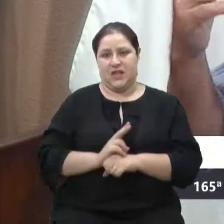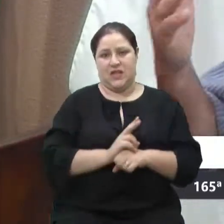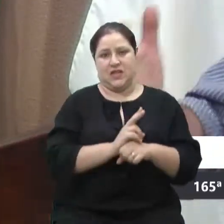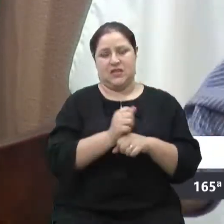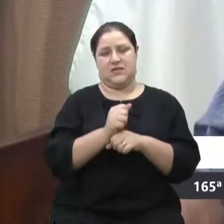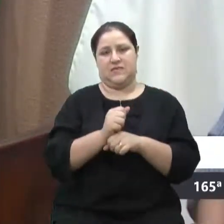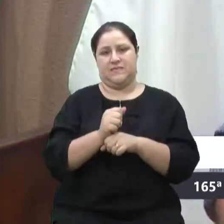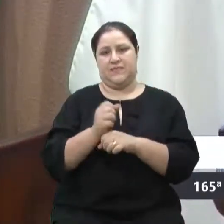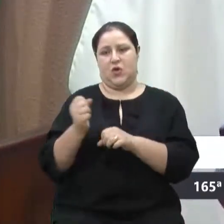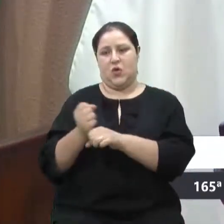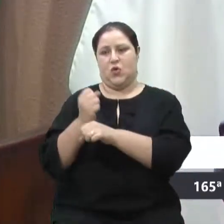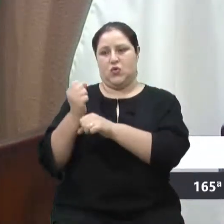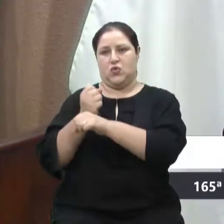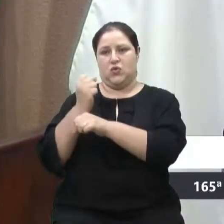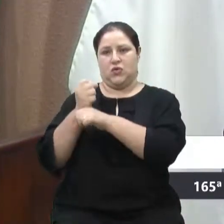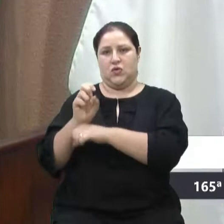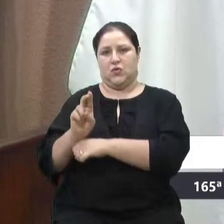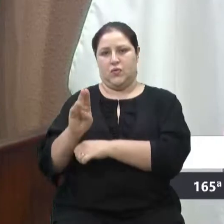reforma de escolas.